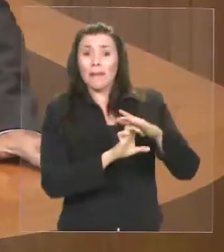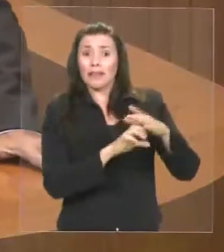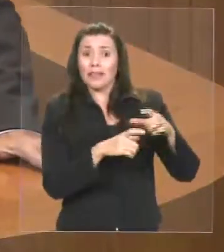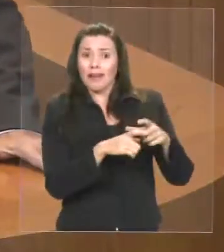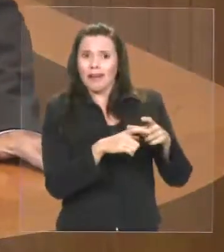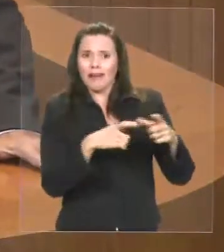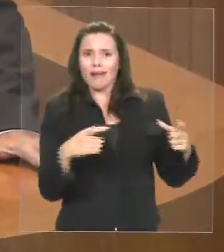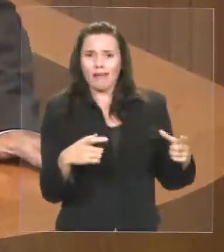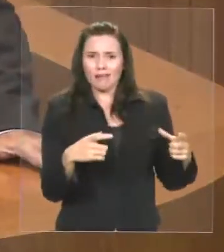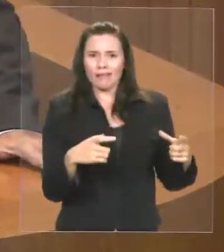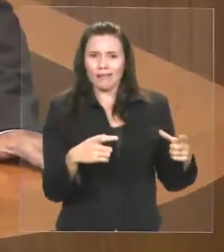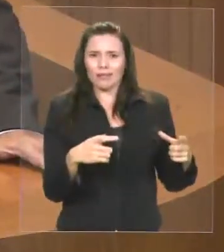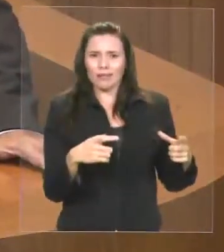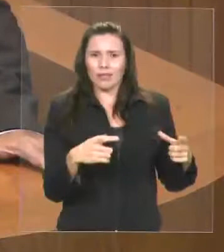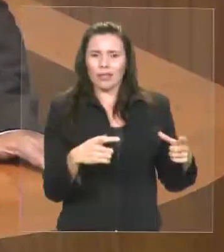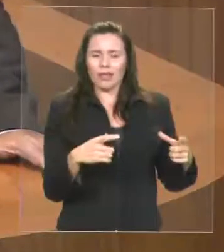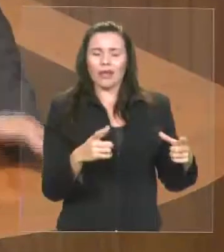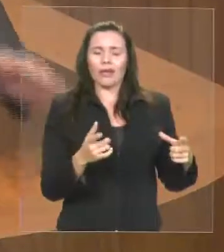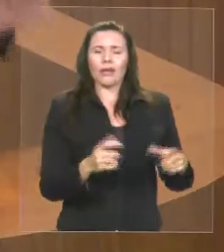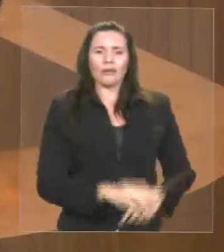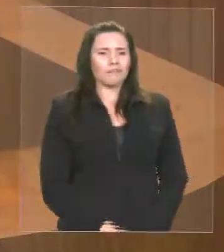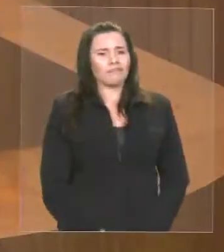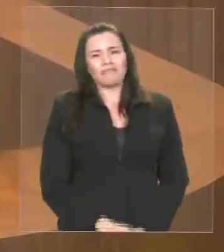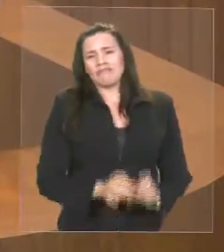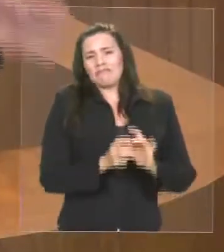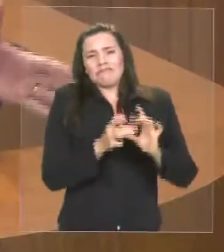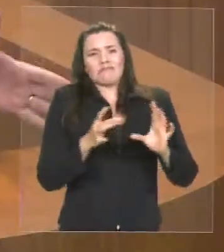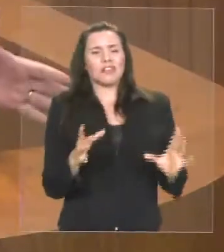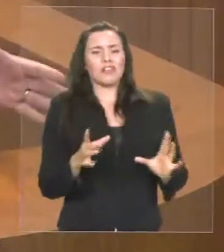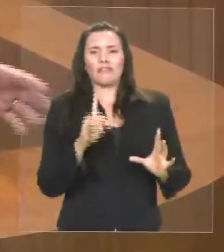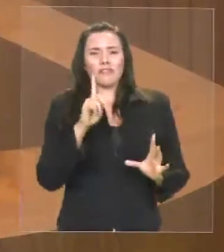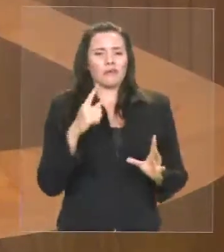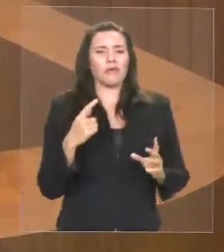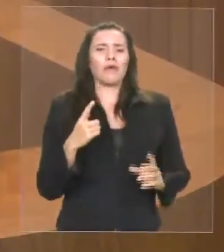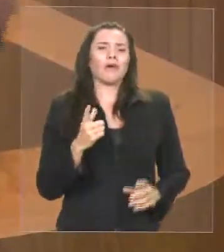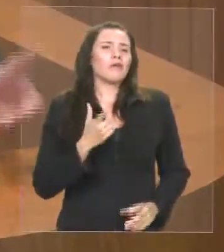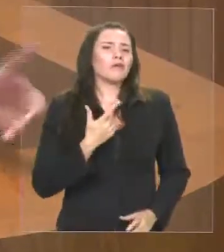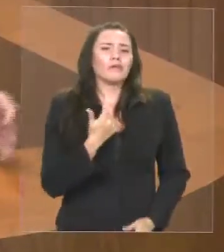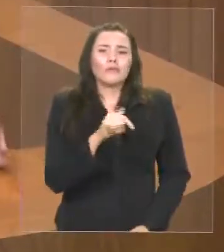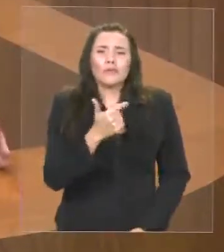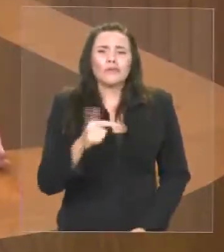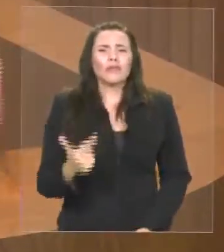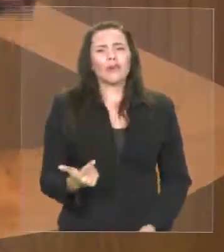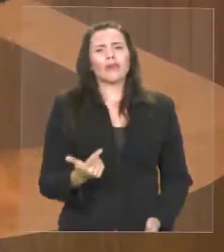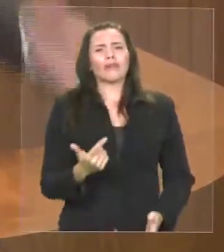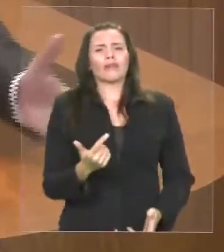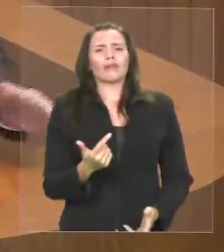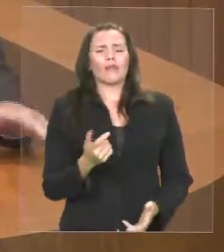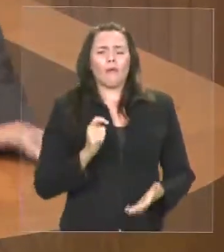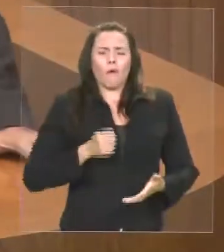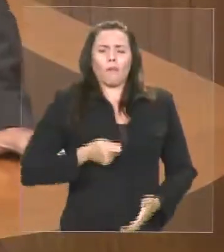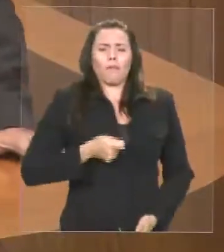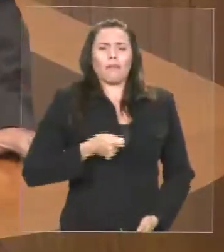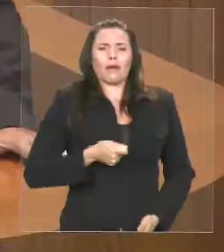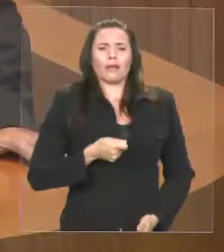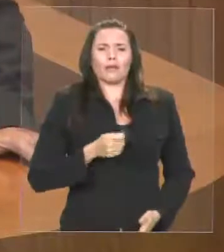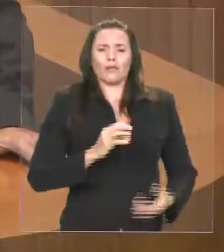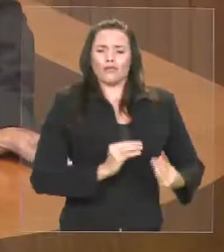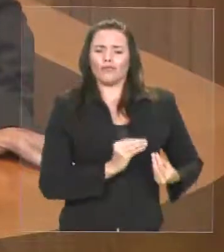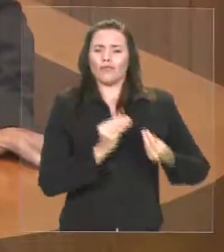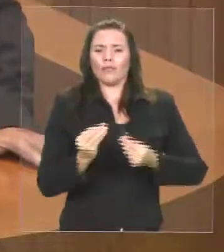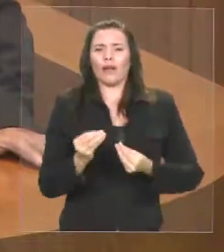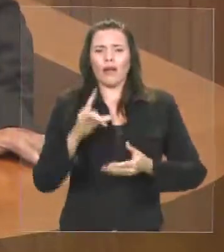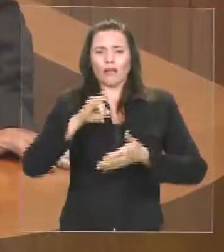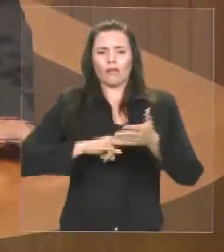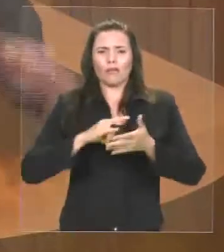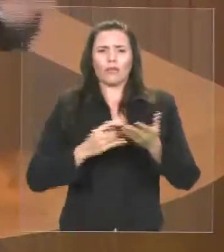não se faz necessária. Então, isso é uma distinção altamente negativa, discriminatória com os pequenos